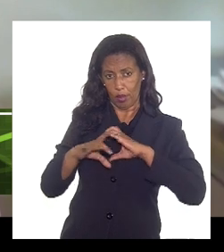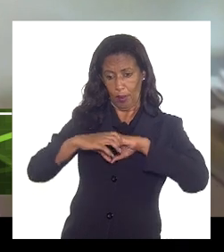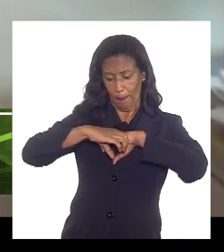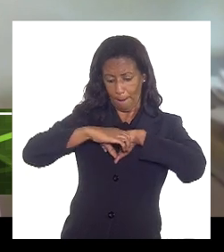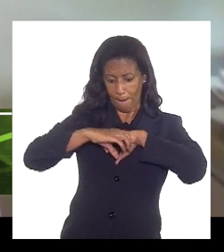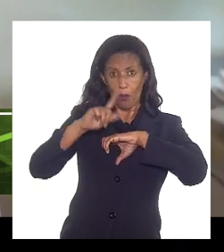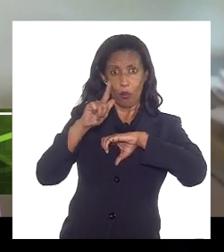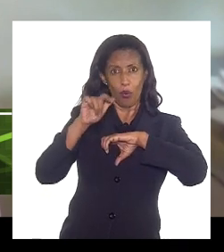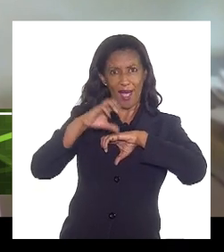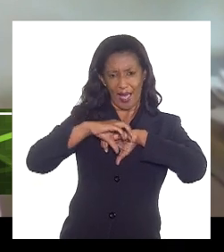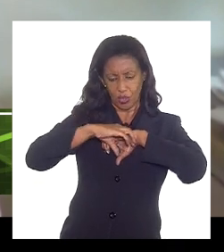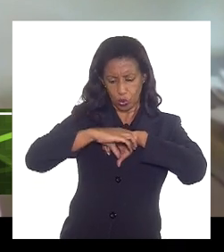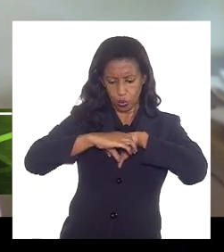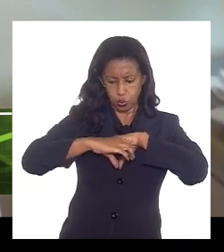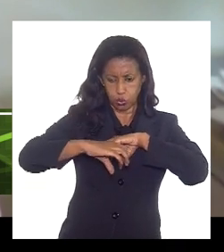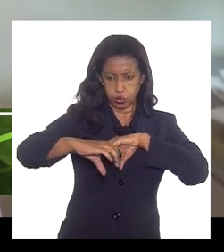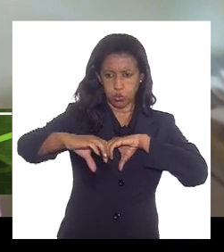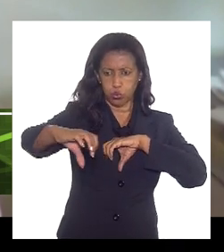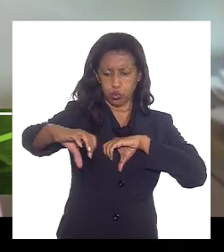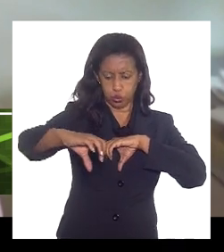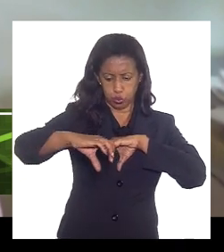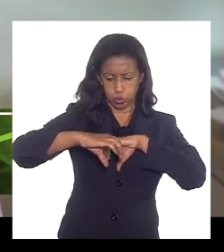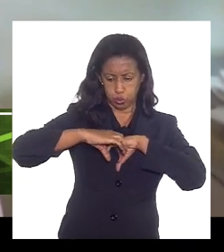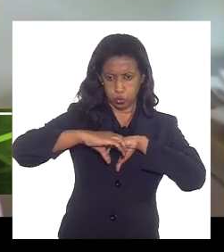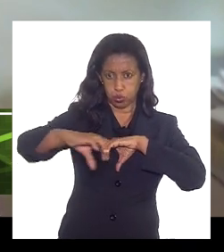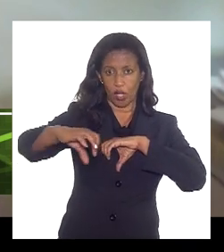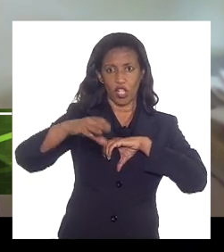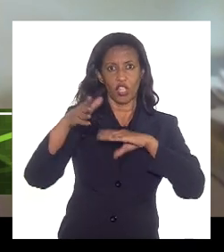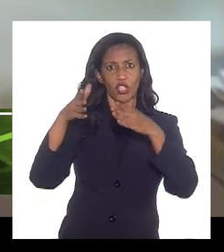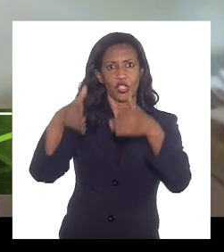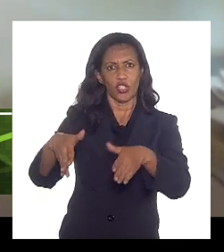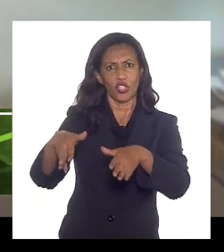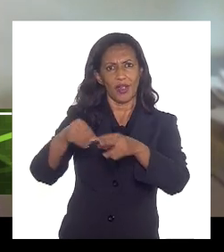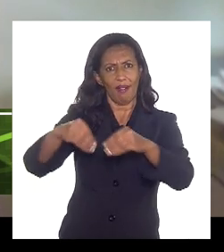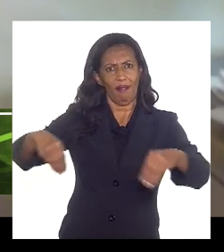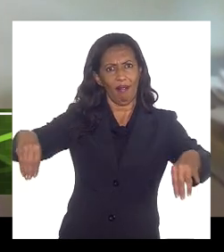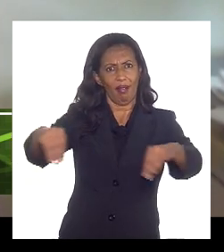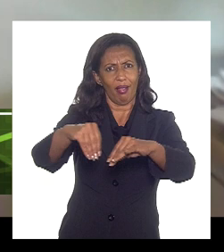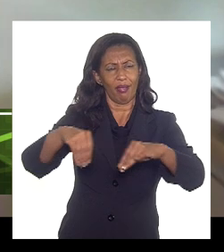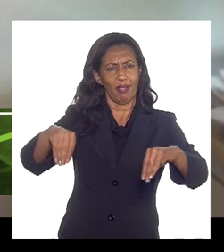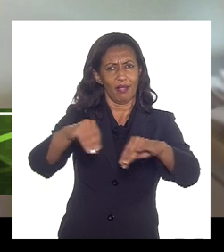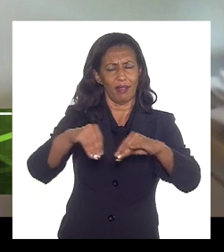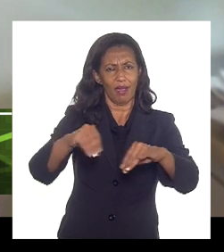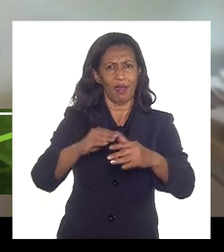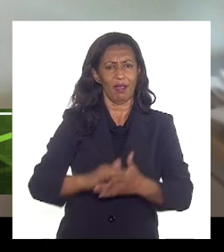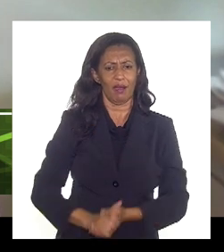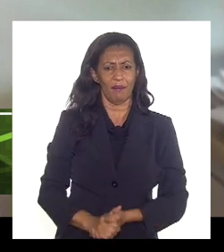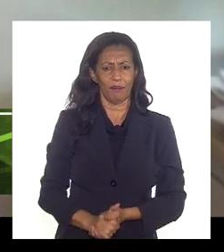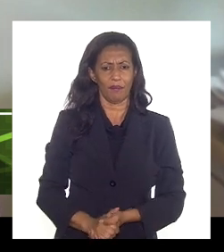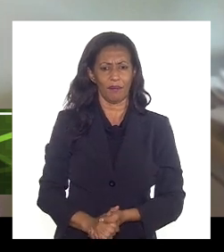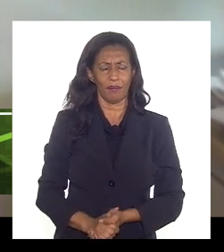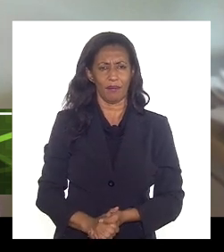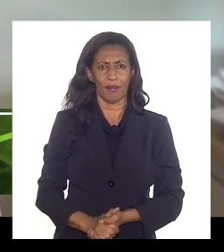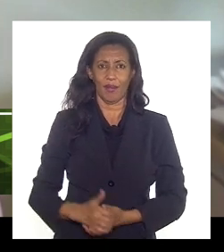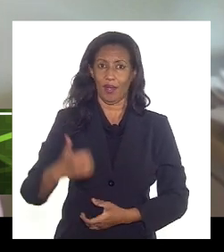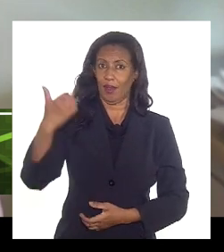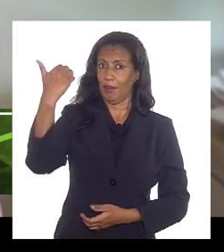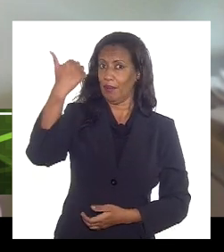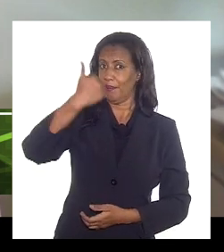para a terra por dia de consequência isso diminui a produção do gás essa é primeira